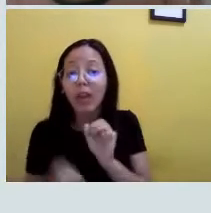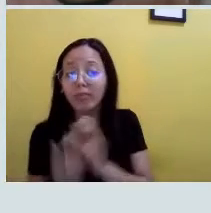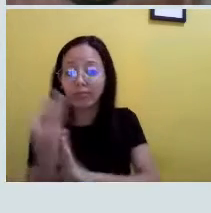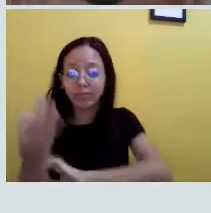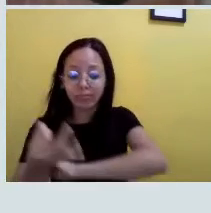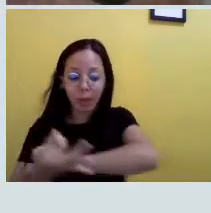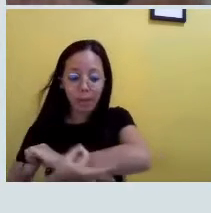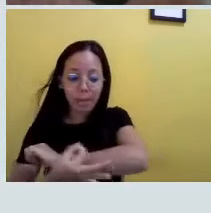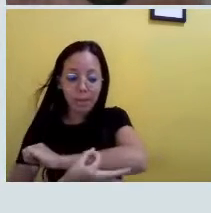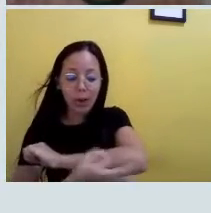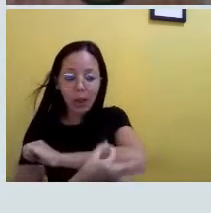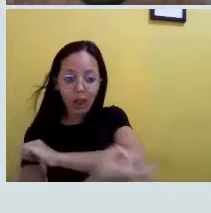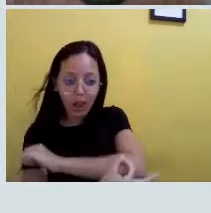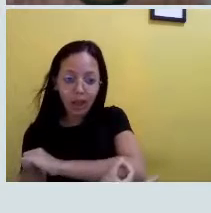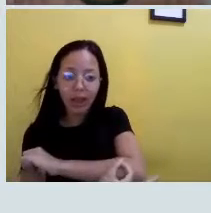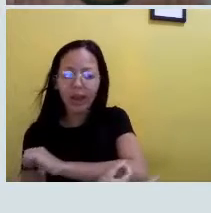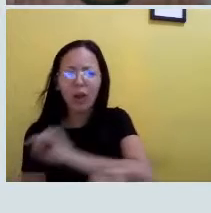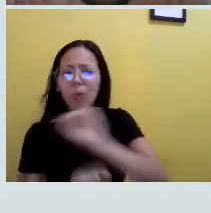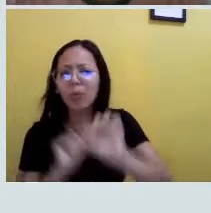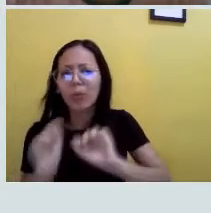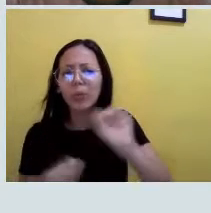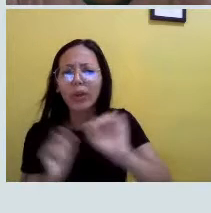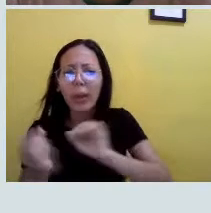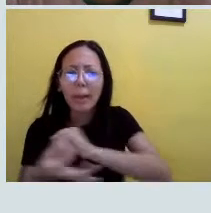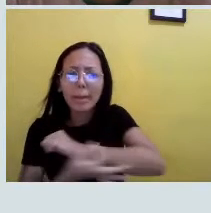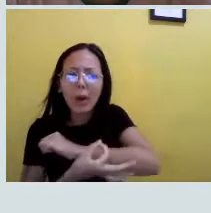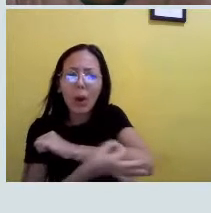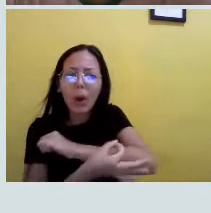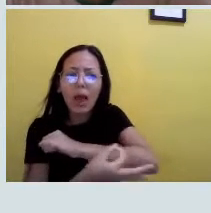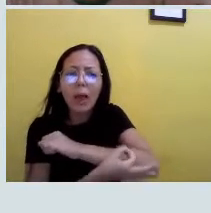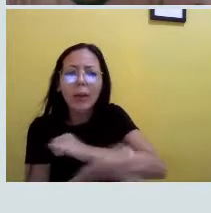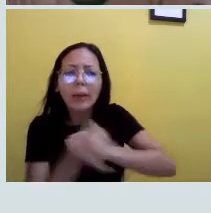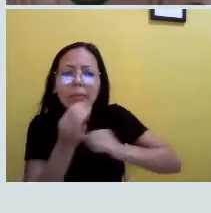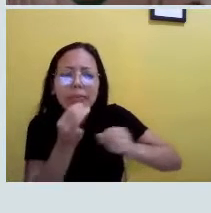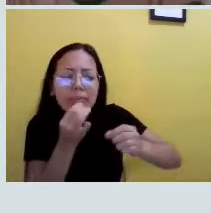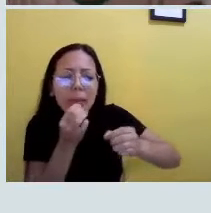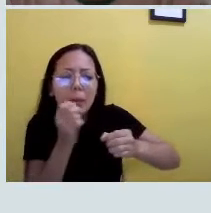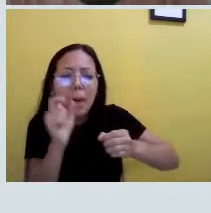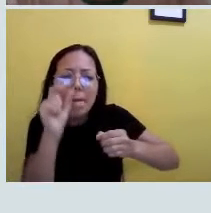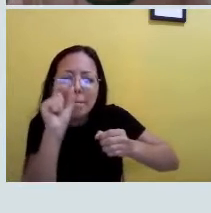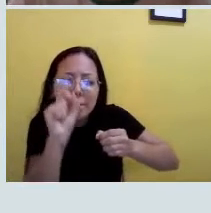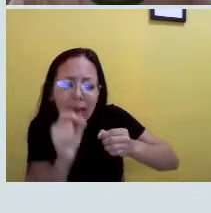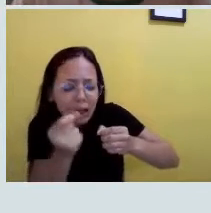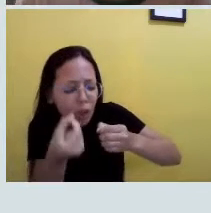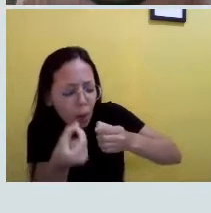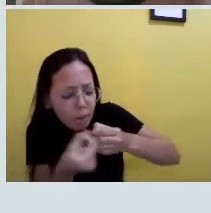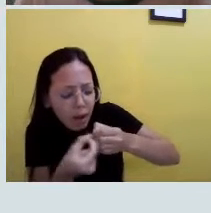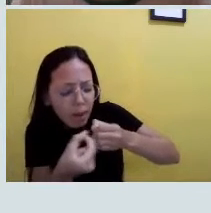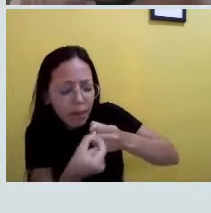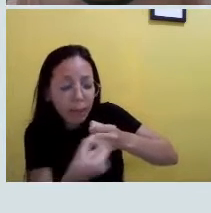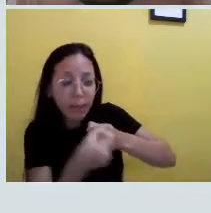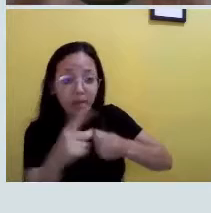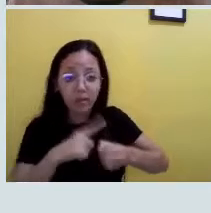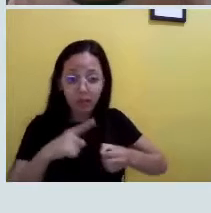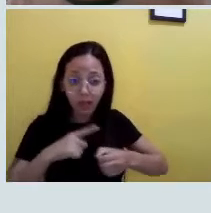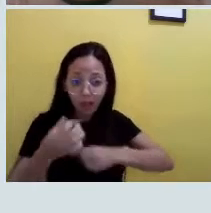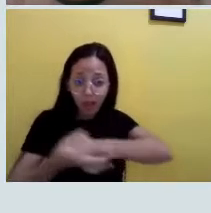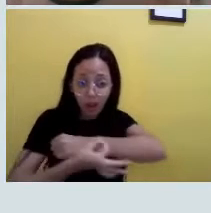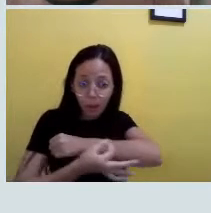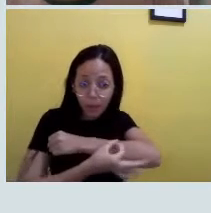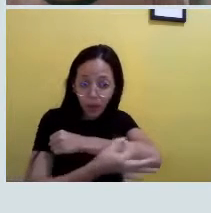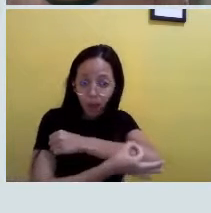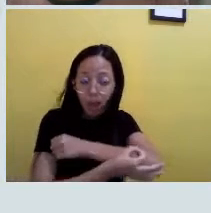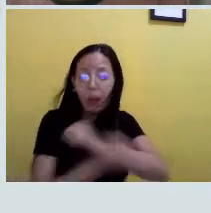molécula, ela vai ser, no caso, a menor parte dessa minha matéria. Então, quando eu tenho uma molécula, eu ainda posso